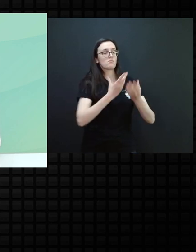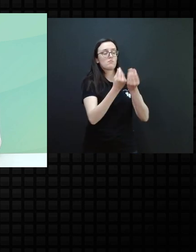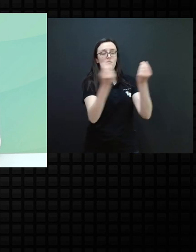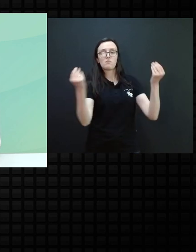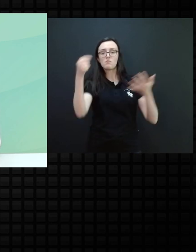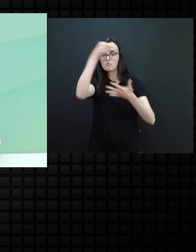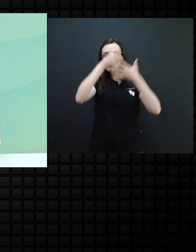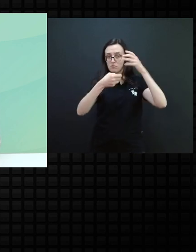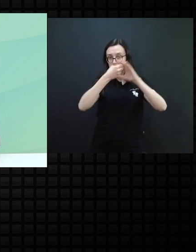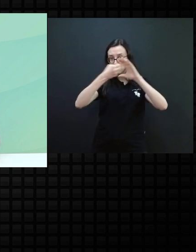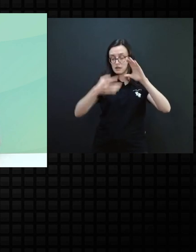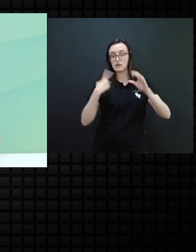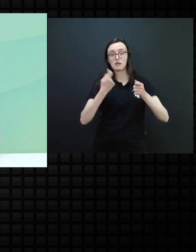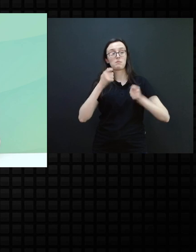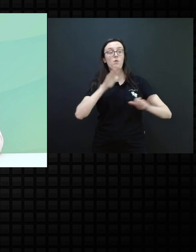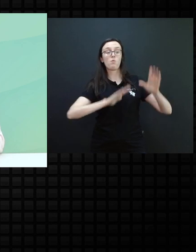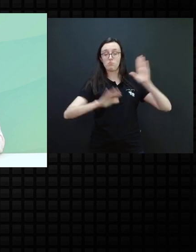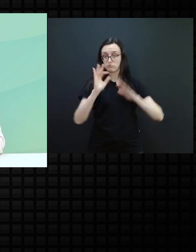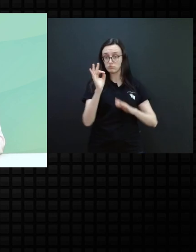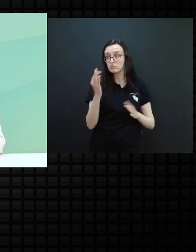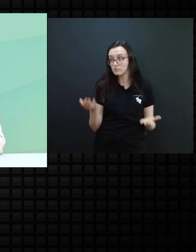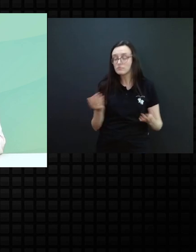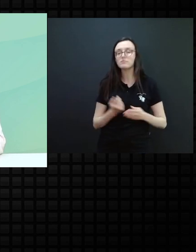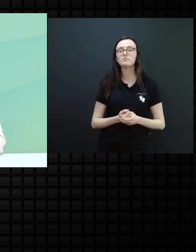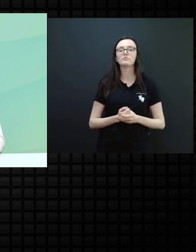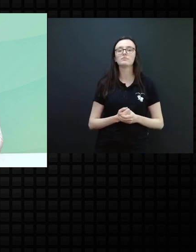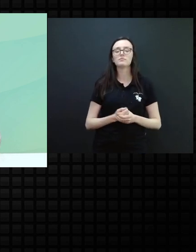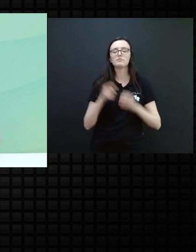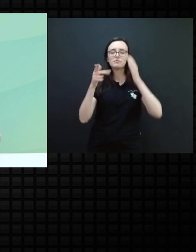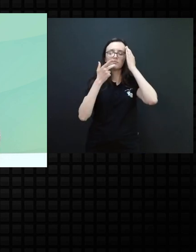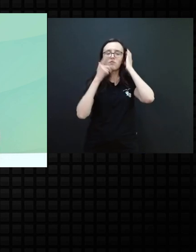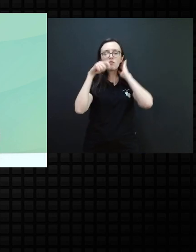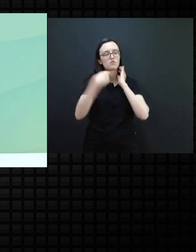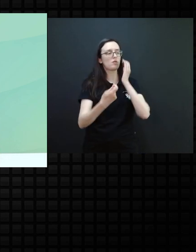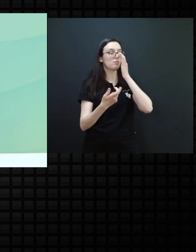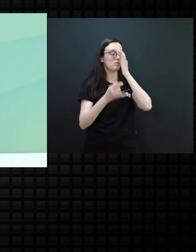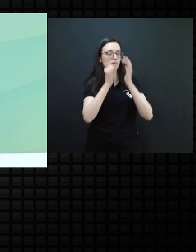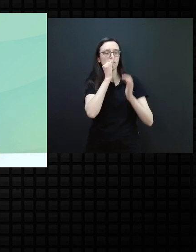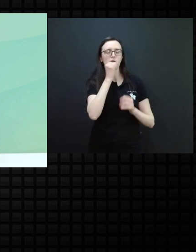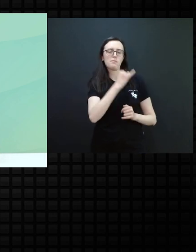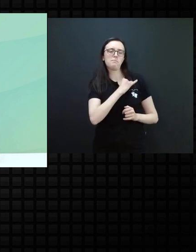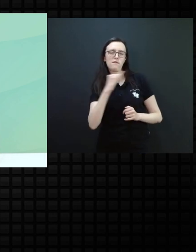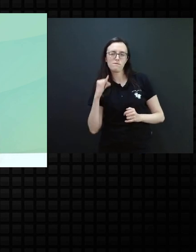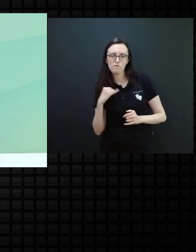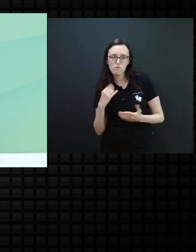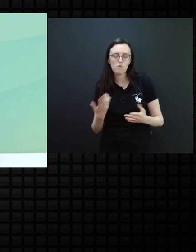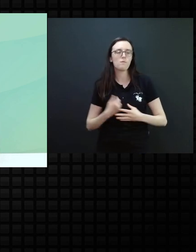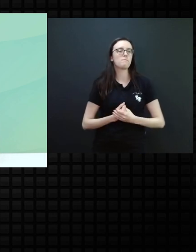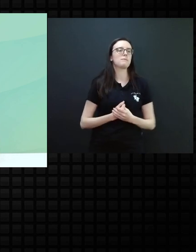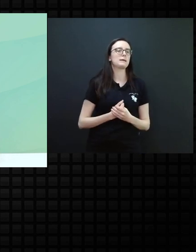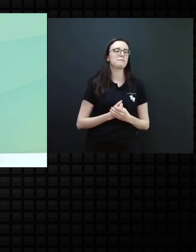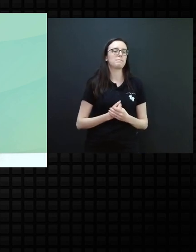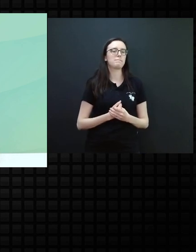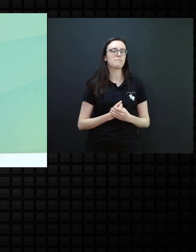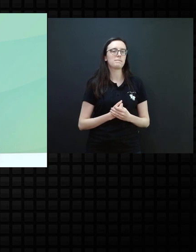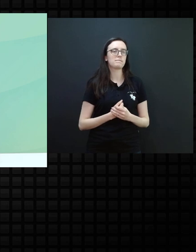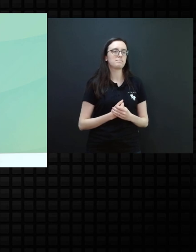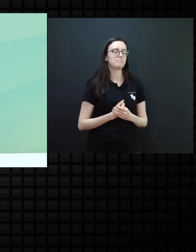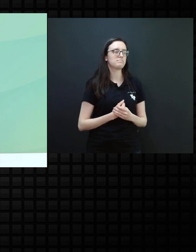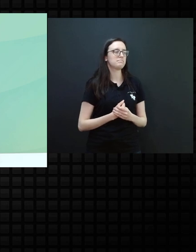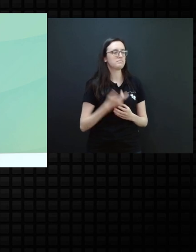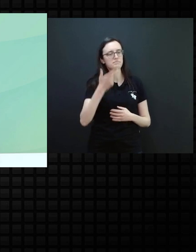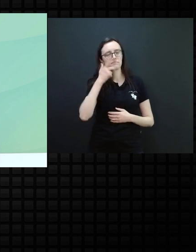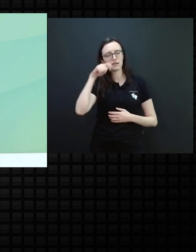aspectos que a gente tem que tomar cuidado, né, Carol? Quando você fala, desde a questão do perfume, né, a questão